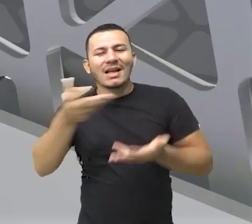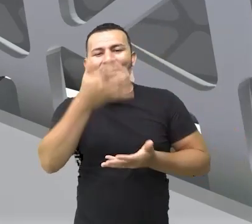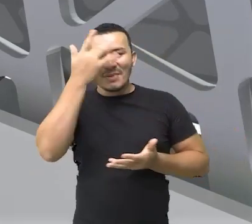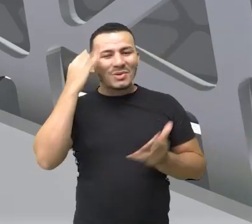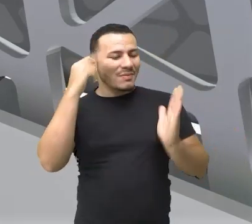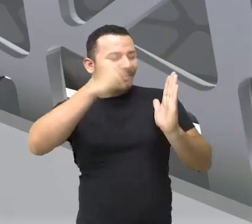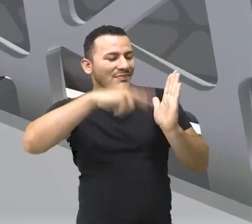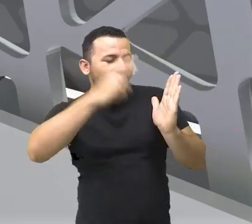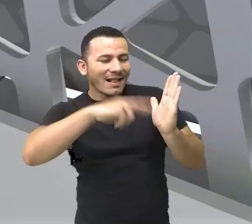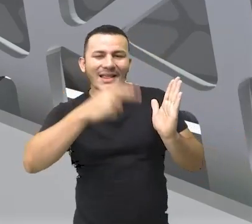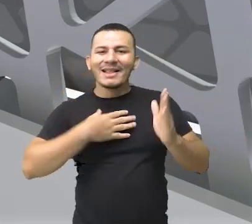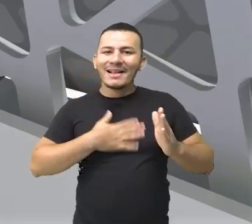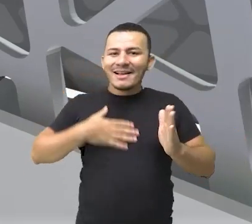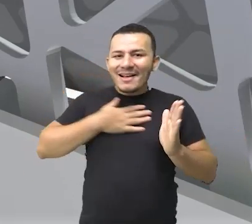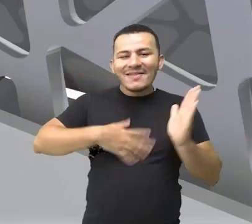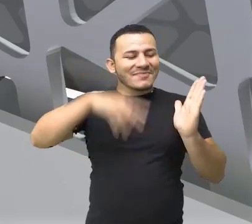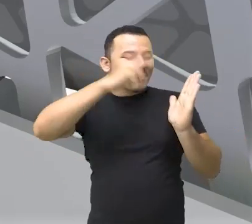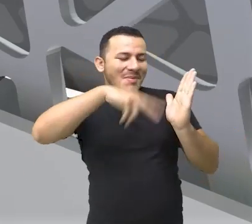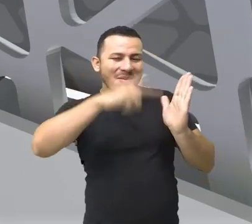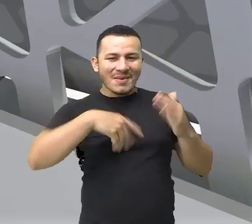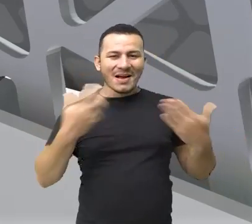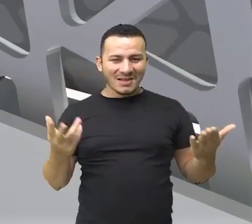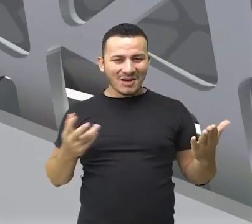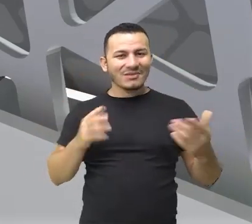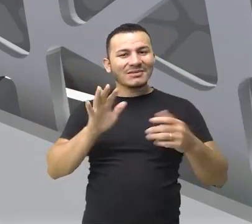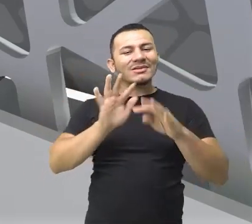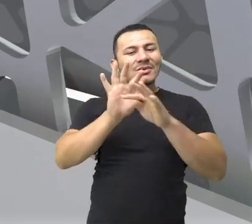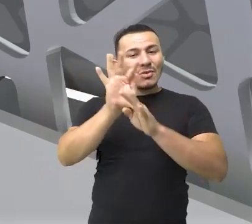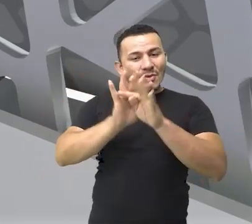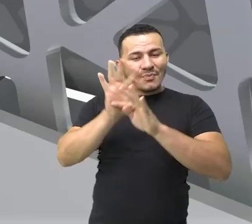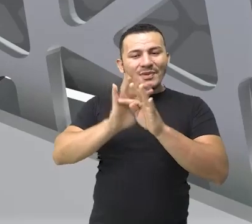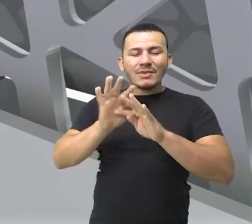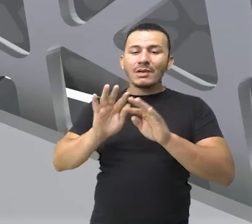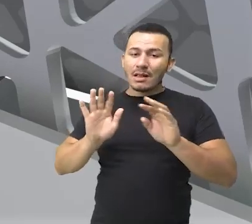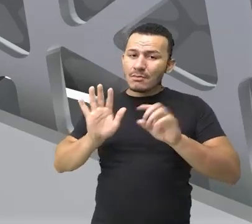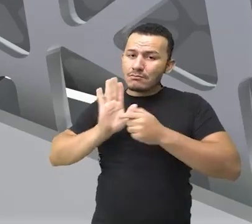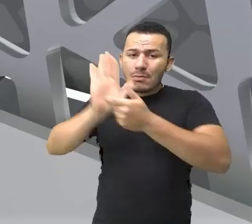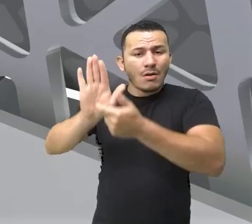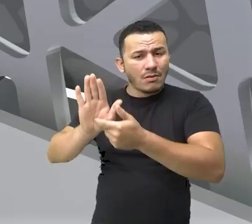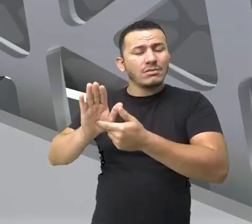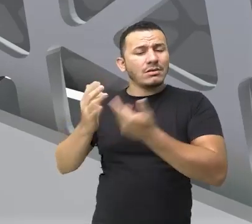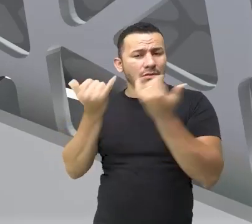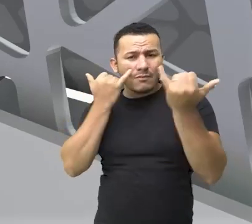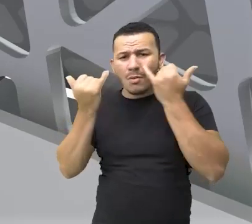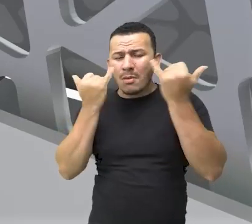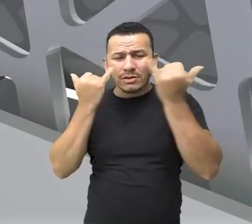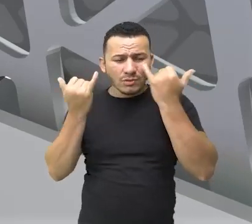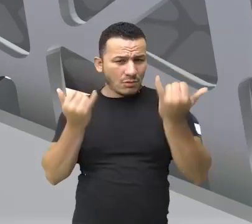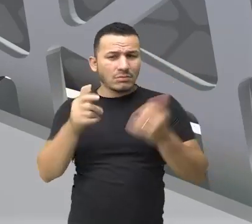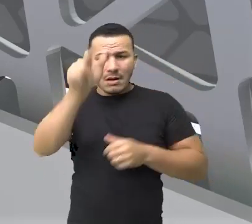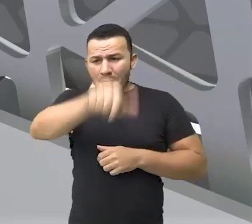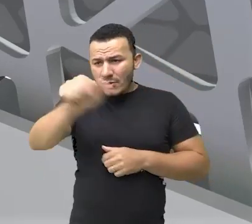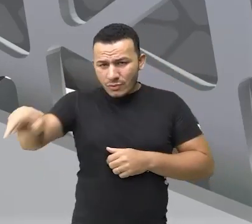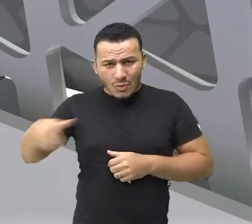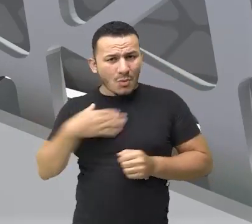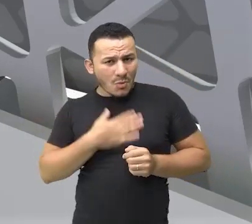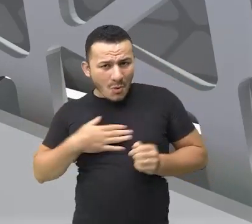o leitor, a pessoa que tiver contato. E percebam que o texto expõe essas informações para o leitor,